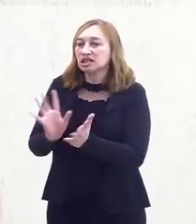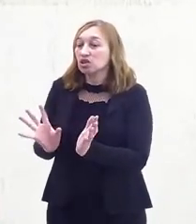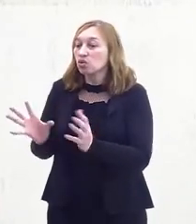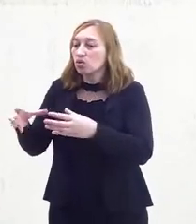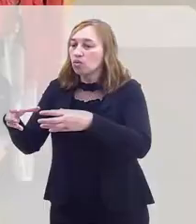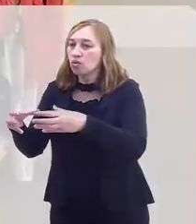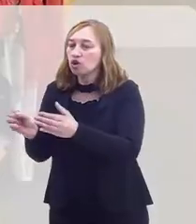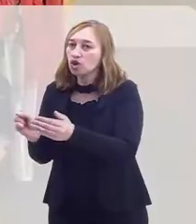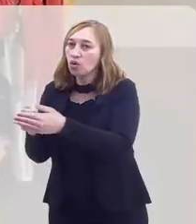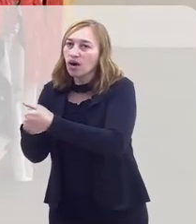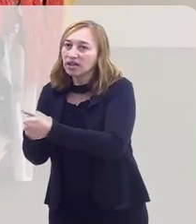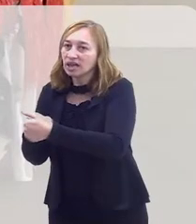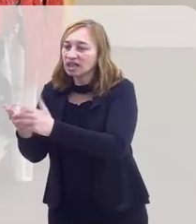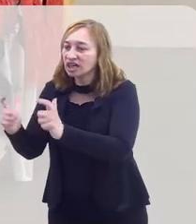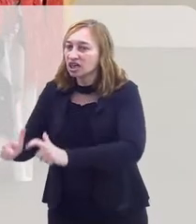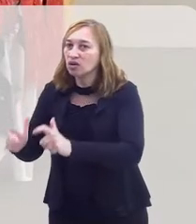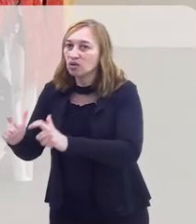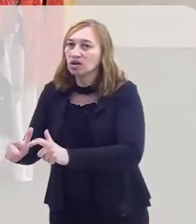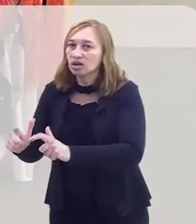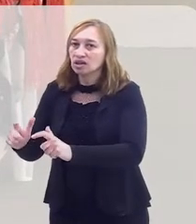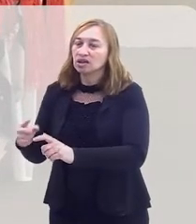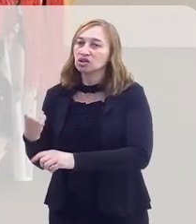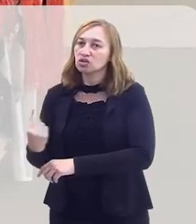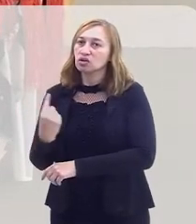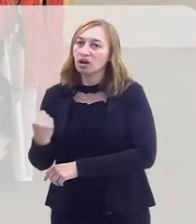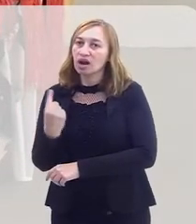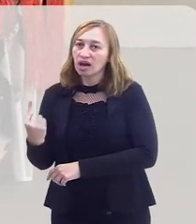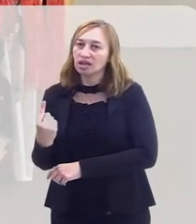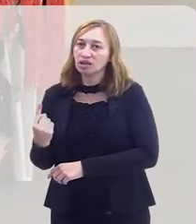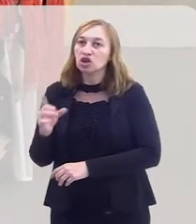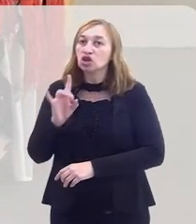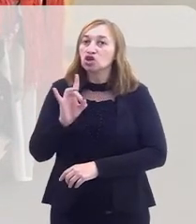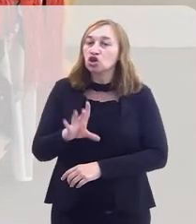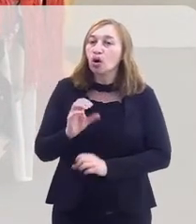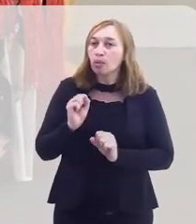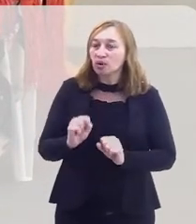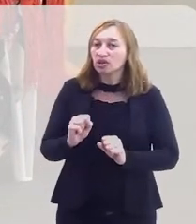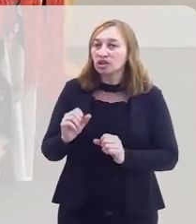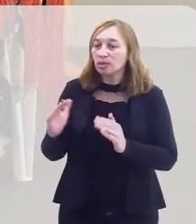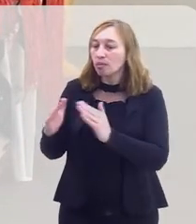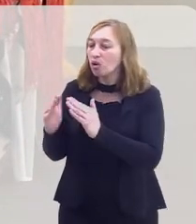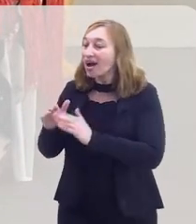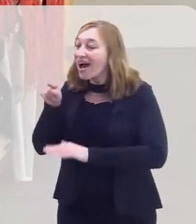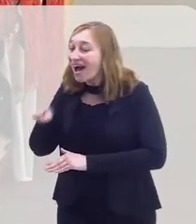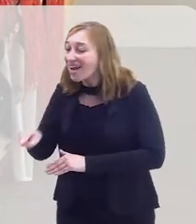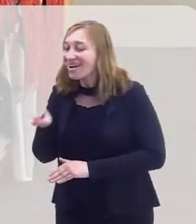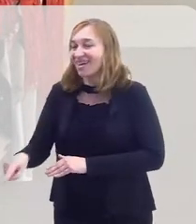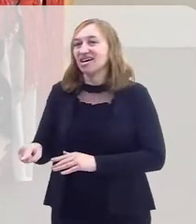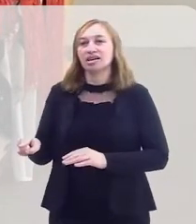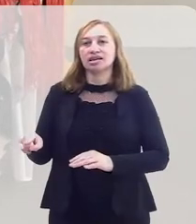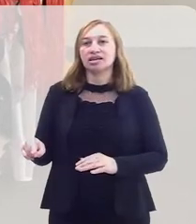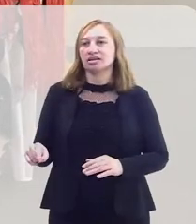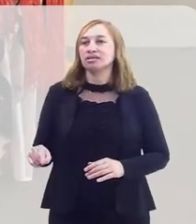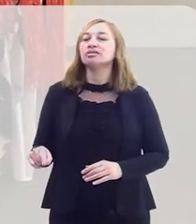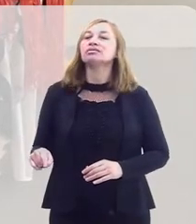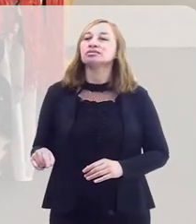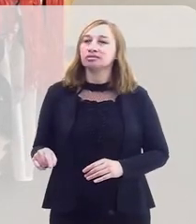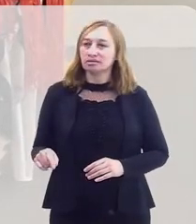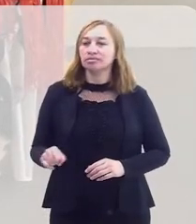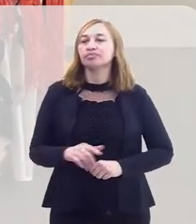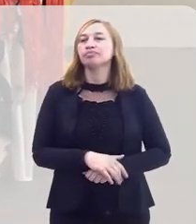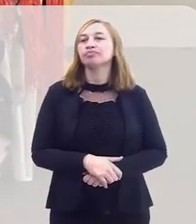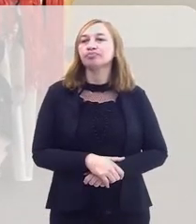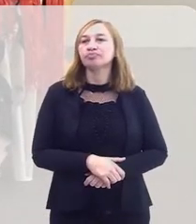Criaram, não é isso? Sim, era conhecida como a Rua... Isolaram, não Isso, era a Rua dos Ciganos. Os ciganos só podiam morar ali naquele Ali naquele espaço.